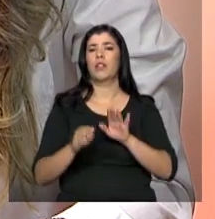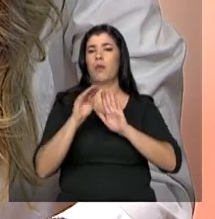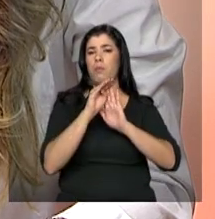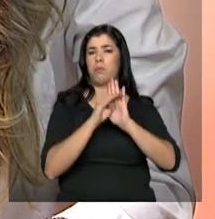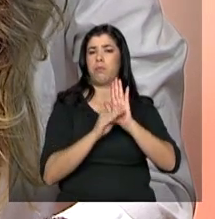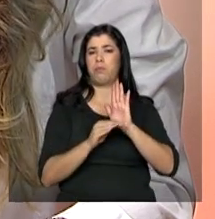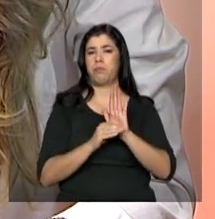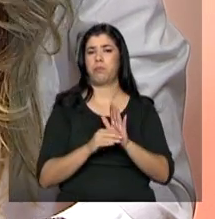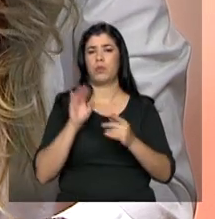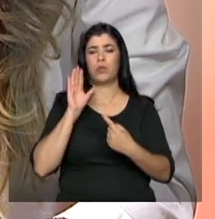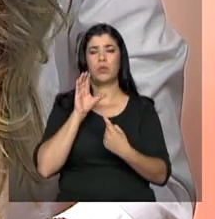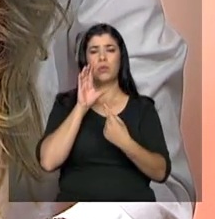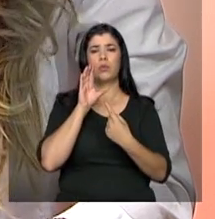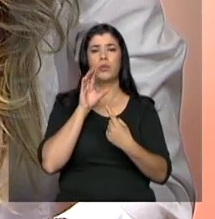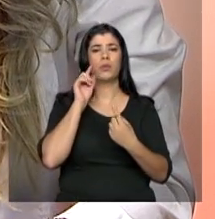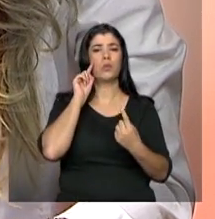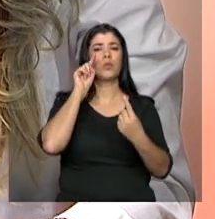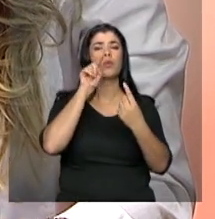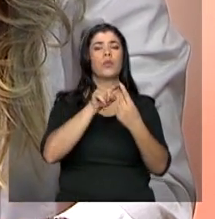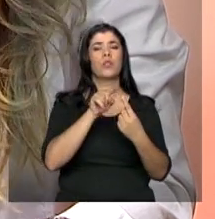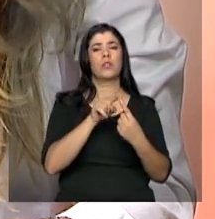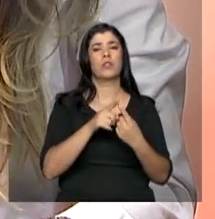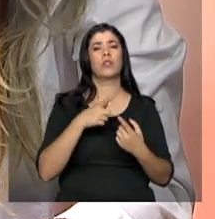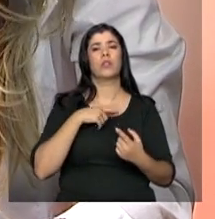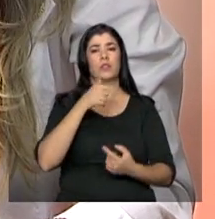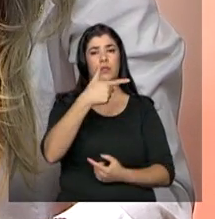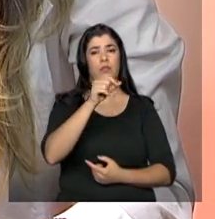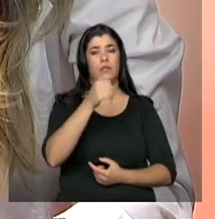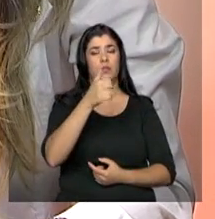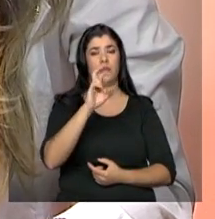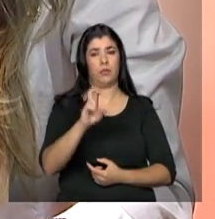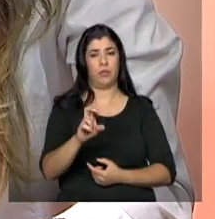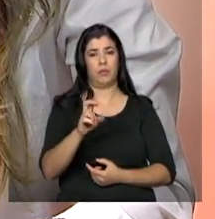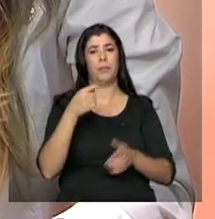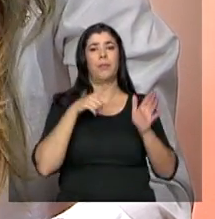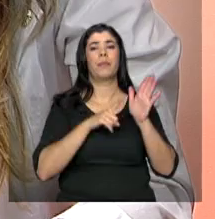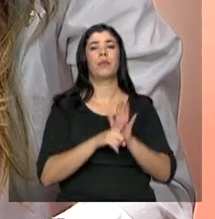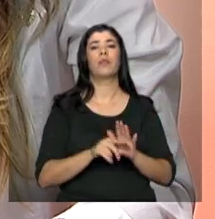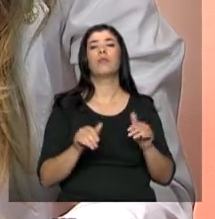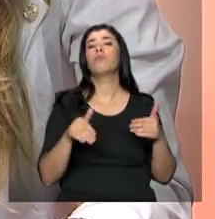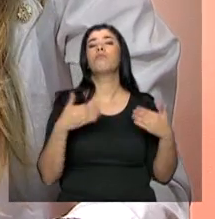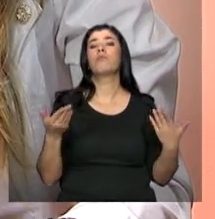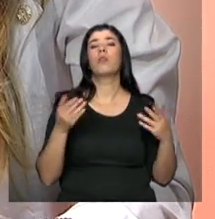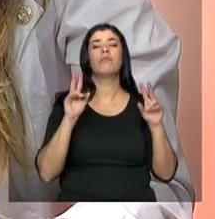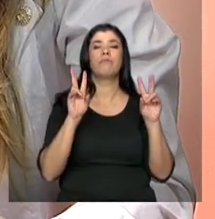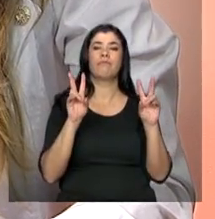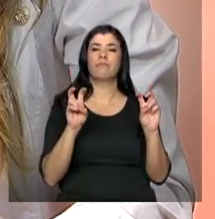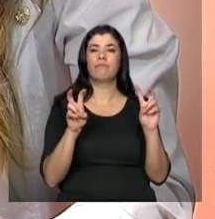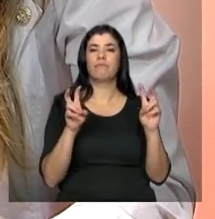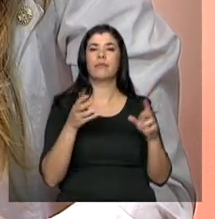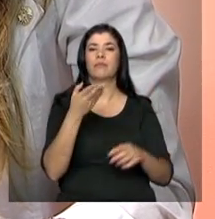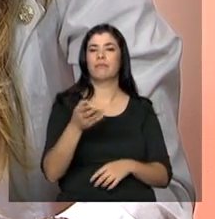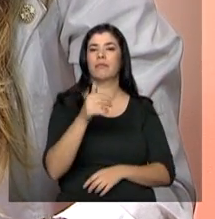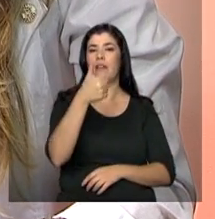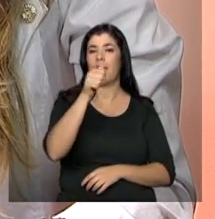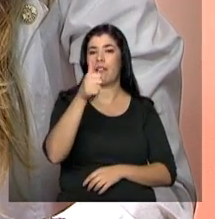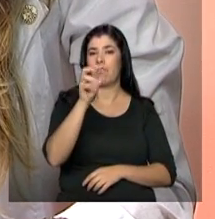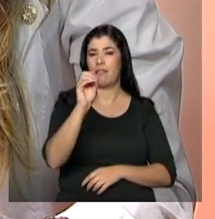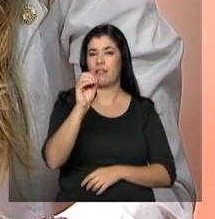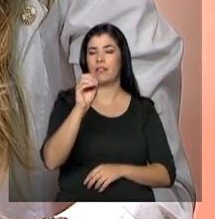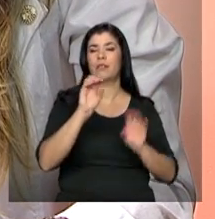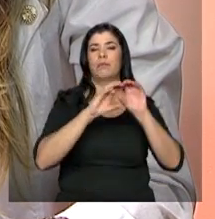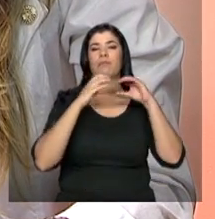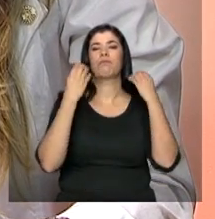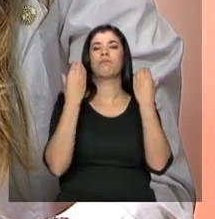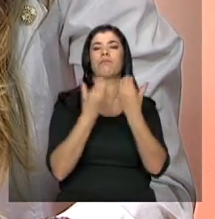2015. Vocês estão baseados nesses eixos. Então, mas fala pra gente, então, qual que é o tema, né, da décima conferência. Então, o nosso